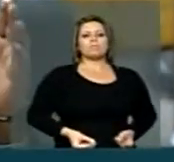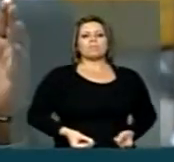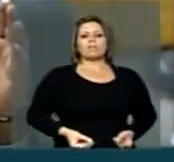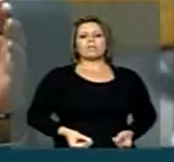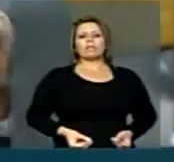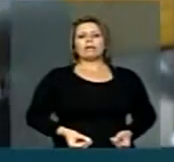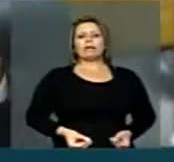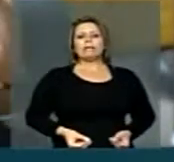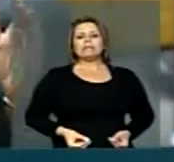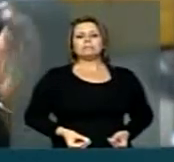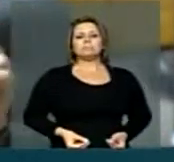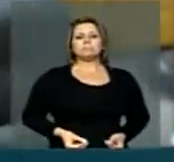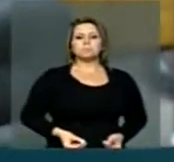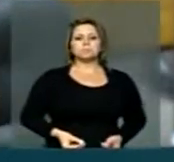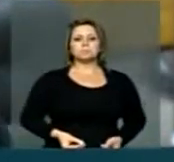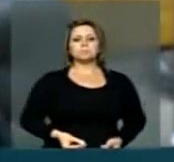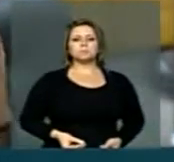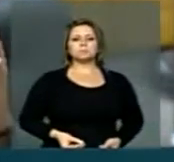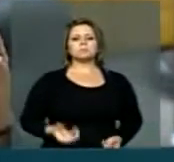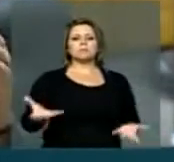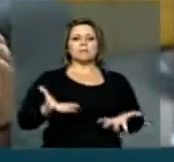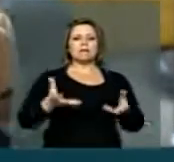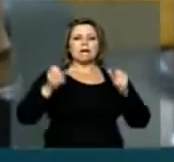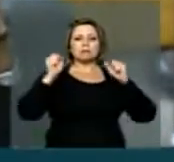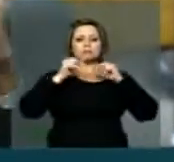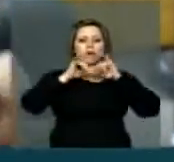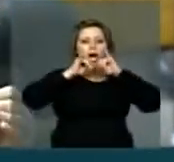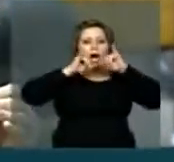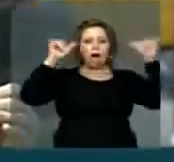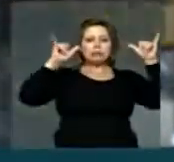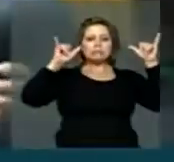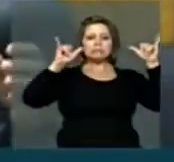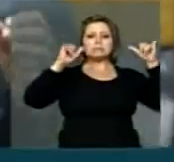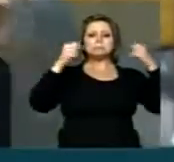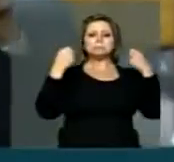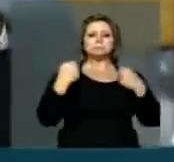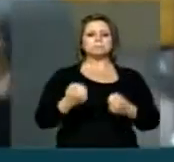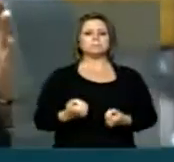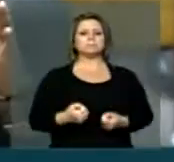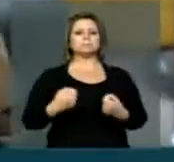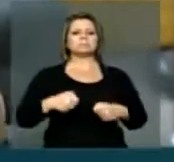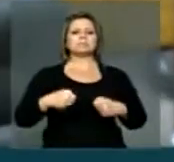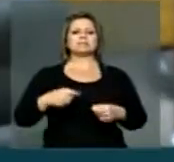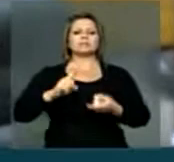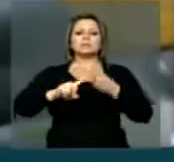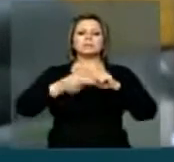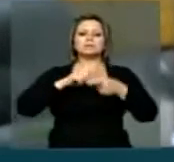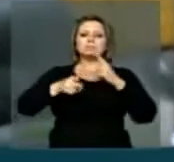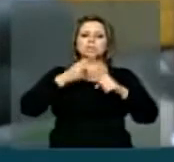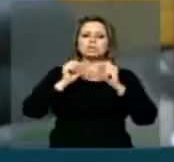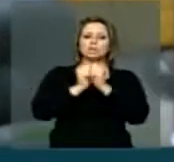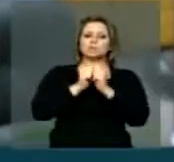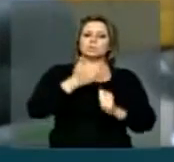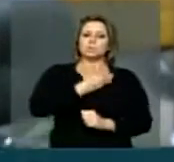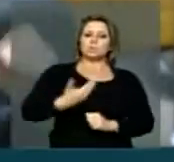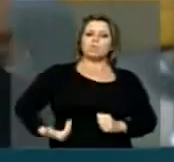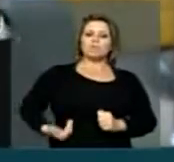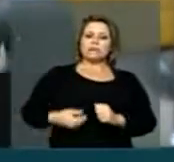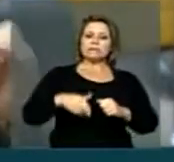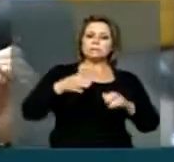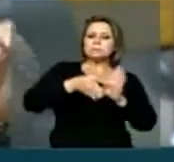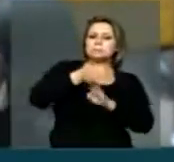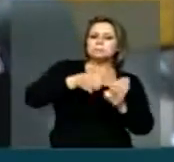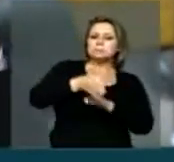Quero aqui alertar para a necessidade de uma maior intervenção do governo da presidenta Dilma,